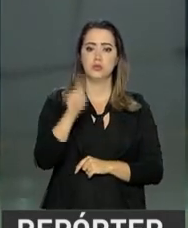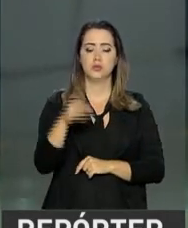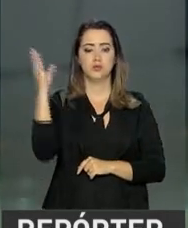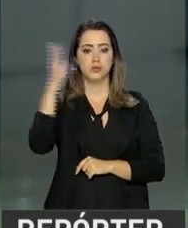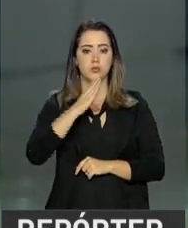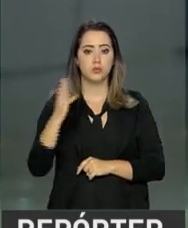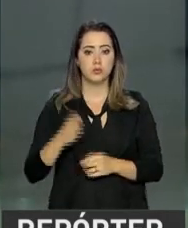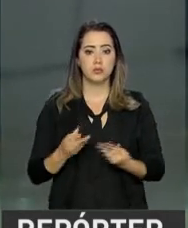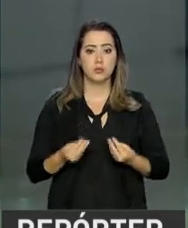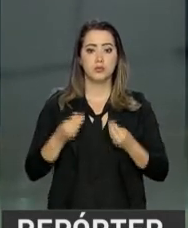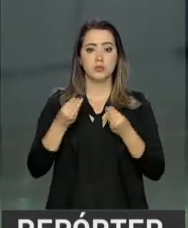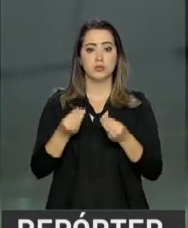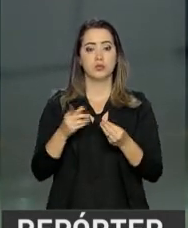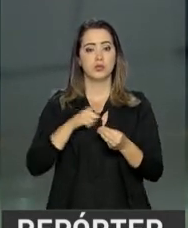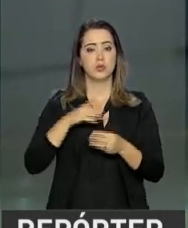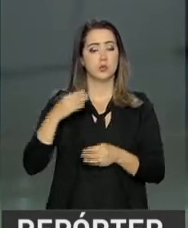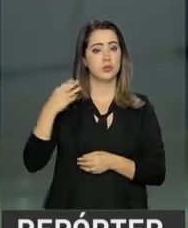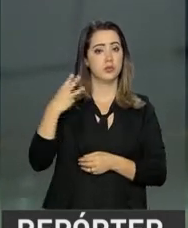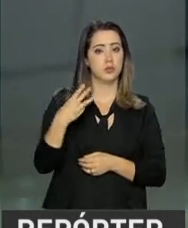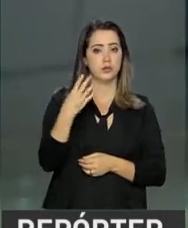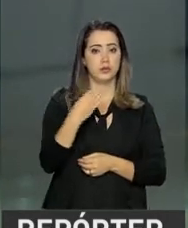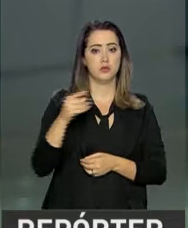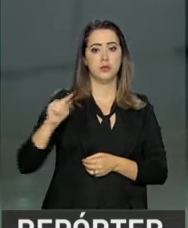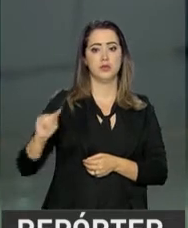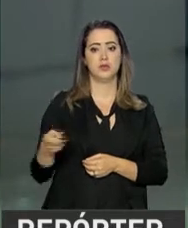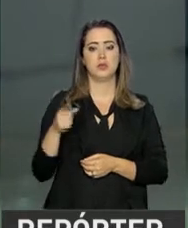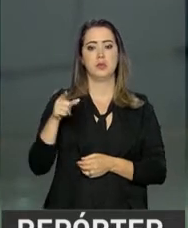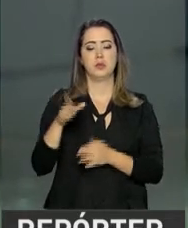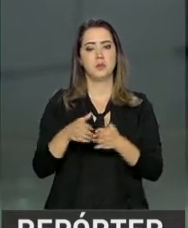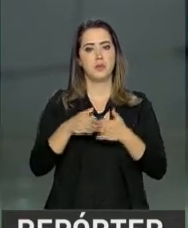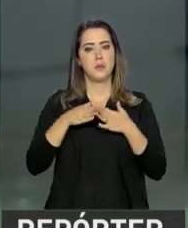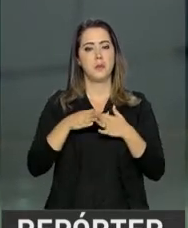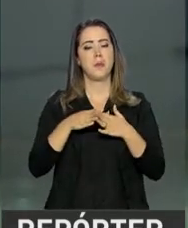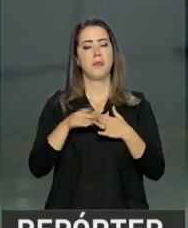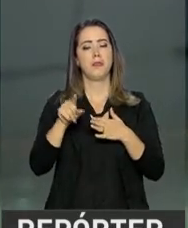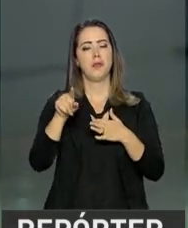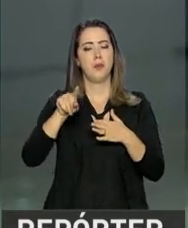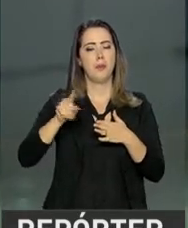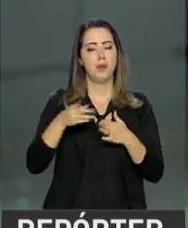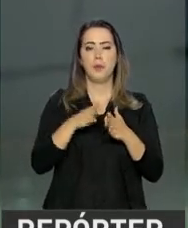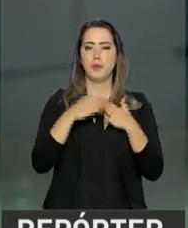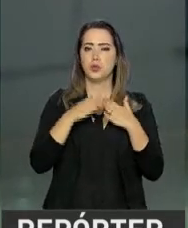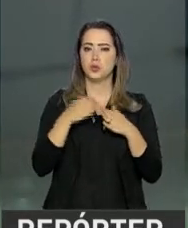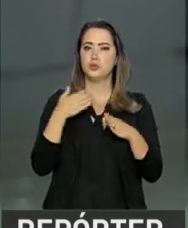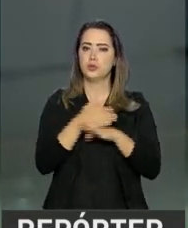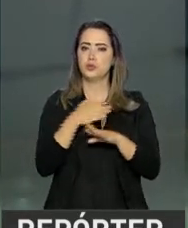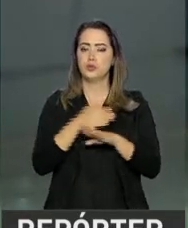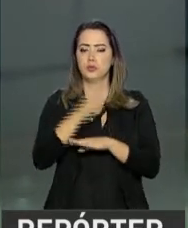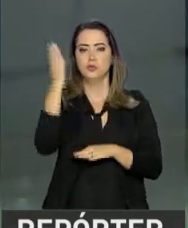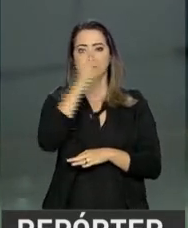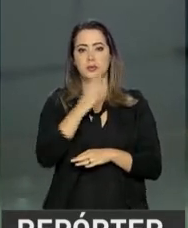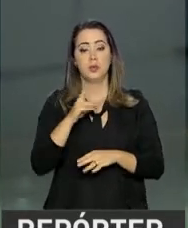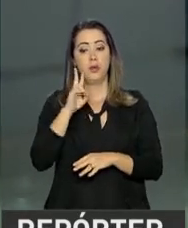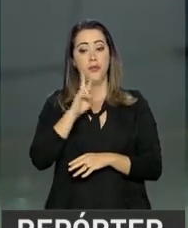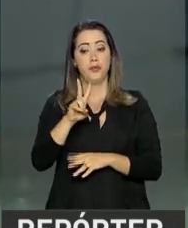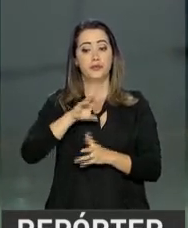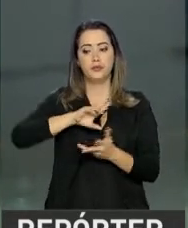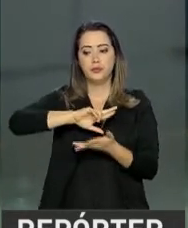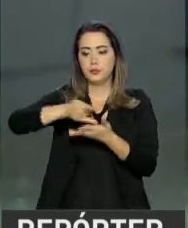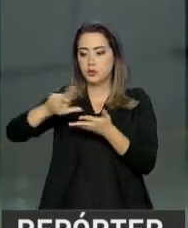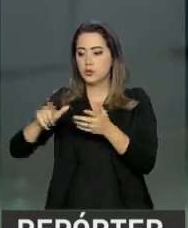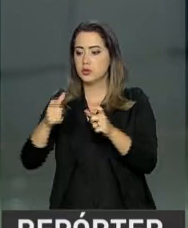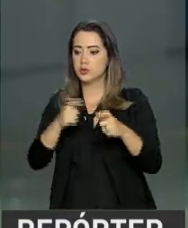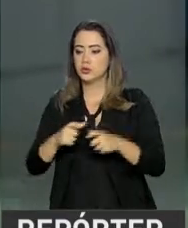o Brasil recebeu quase 34 mil pedidos de reconhecimento de refugiados, considerando todas as nacionalidades.